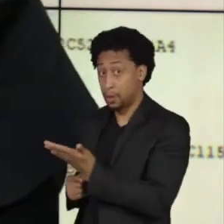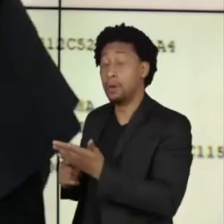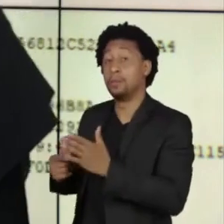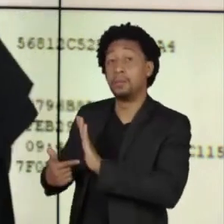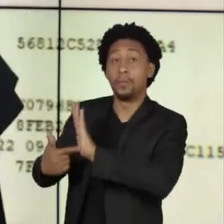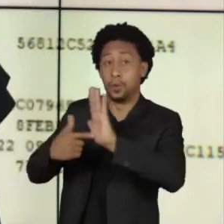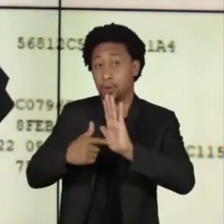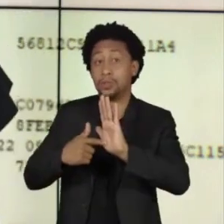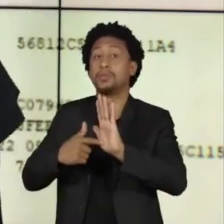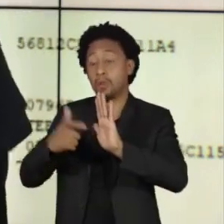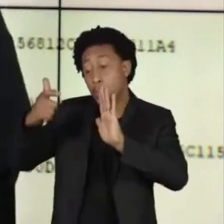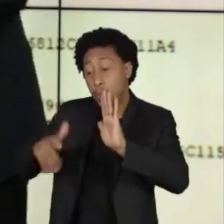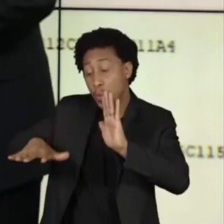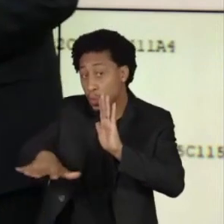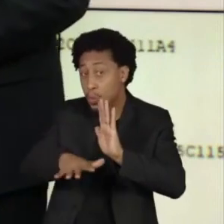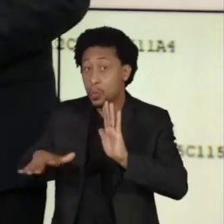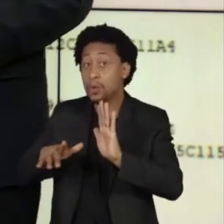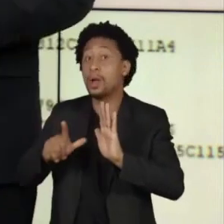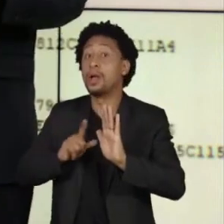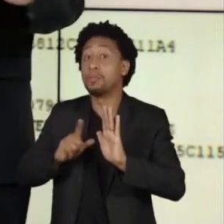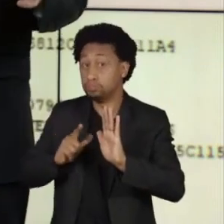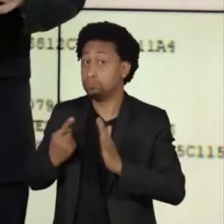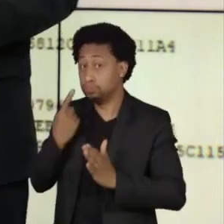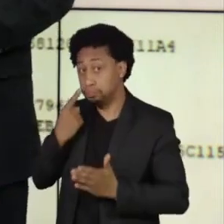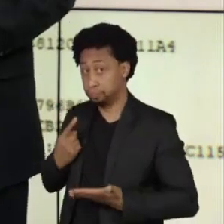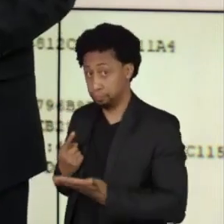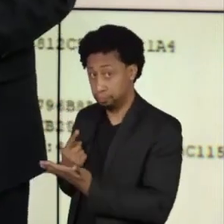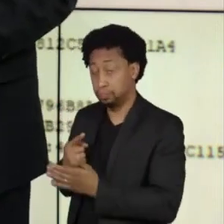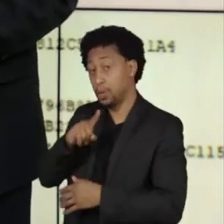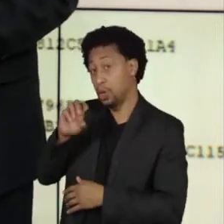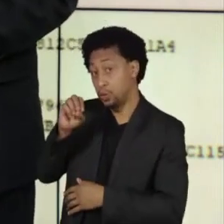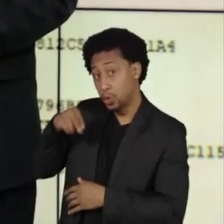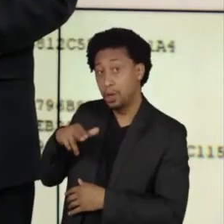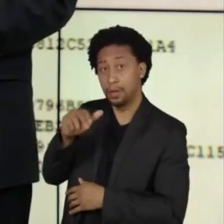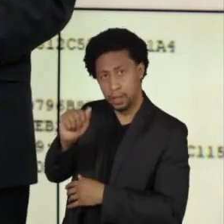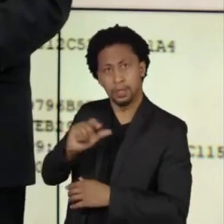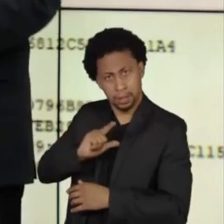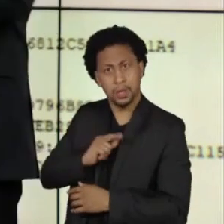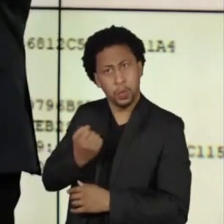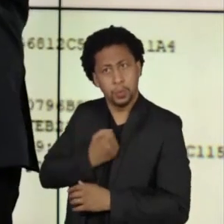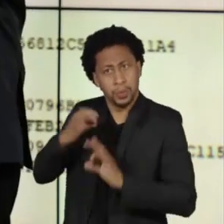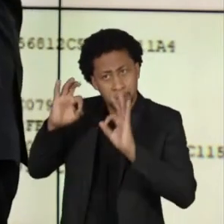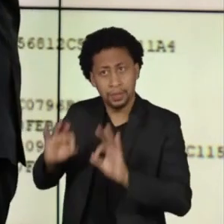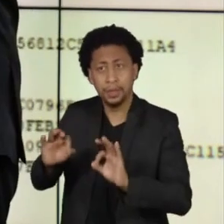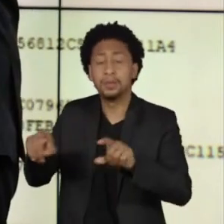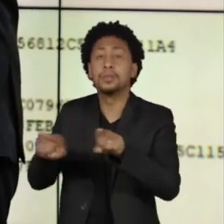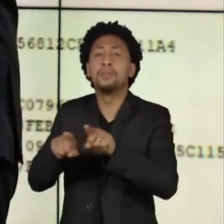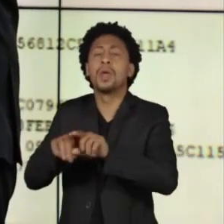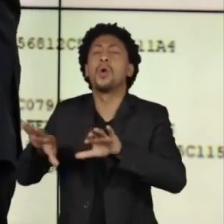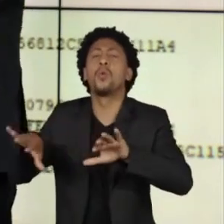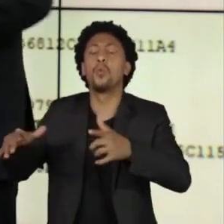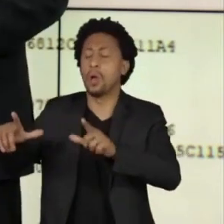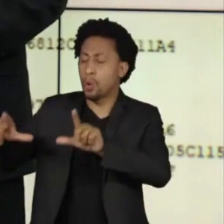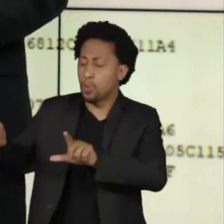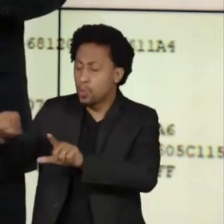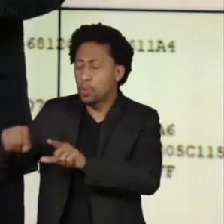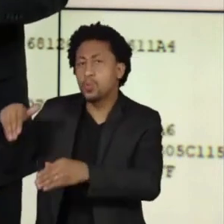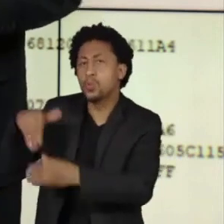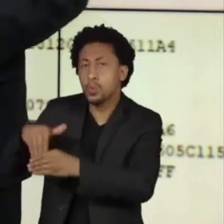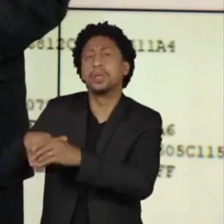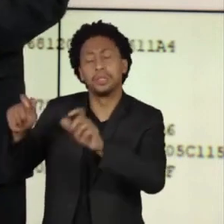eleitoral onde esta urna estava. Há outras informações que permitem saber de qual urna é este log.